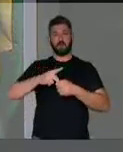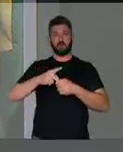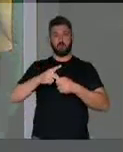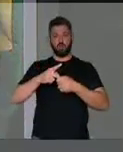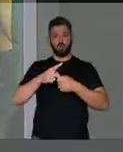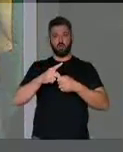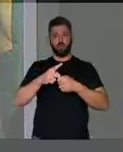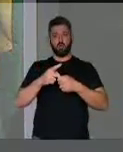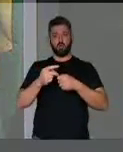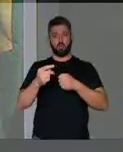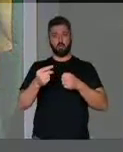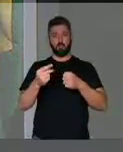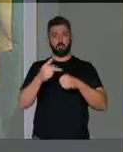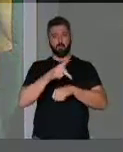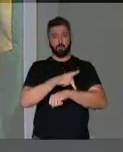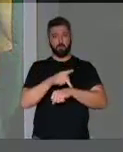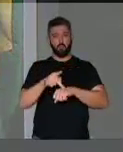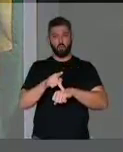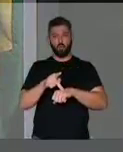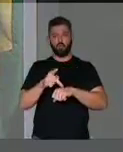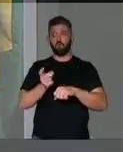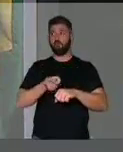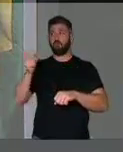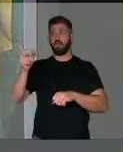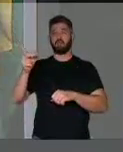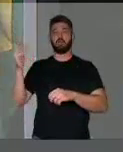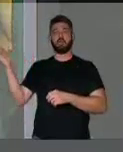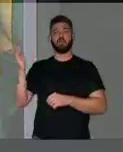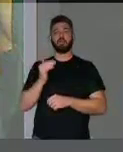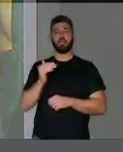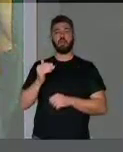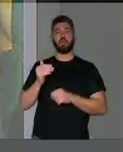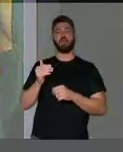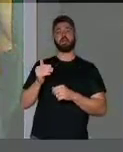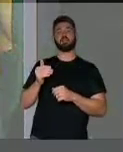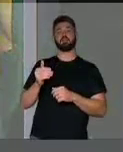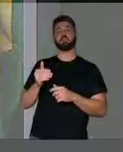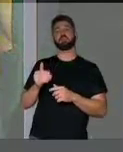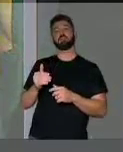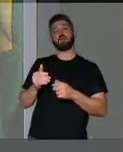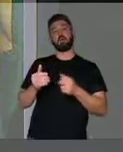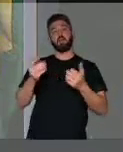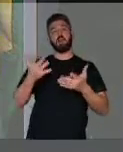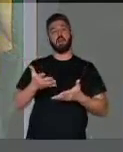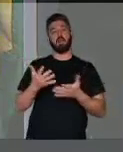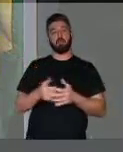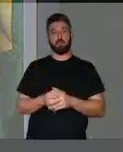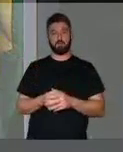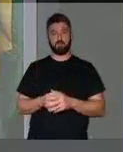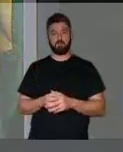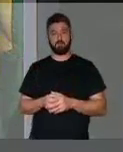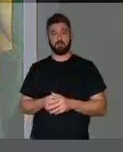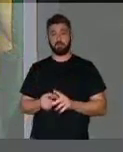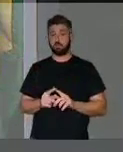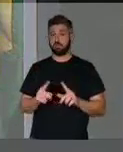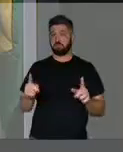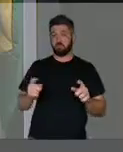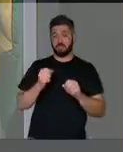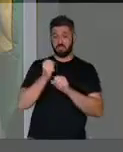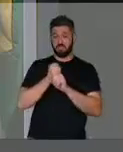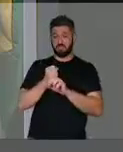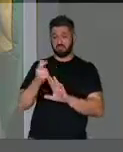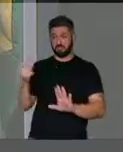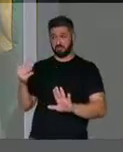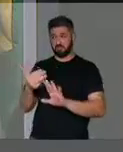pesado e importado petróleo mais leve, para gerar uma carga adequada para as refinarias. No entanto, nos últimos anos,